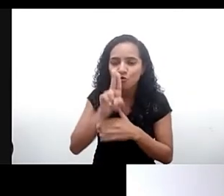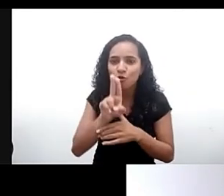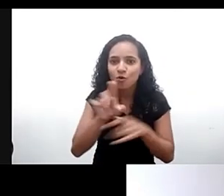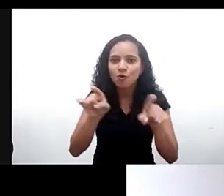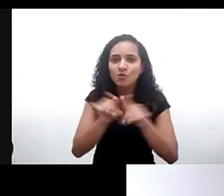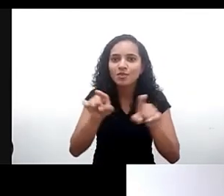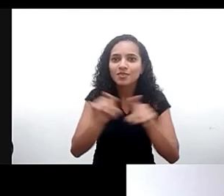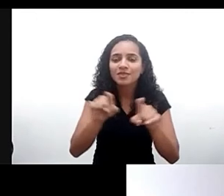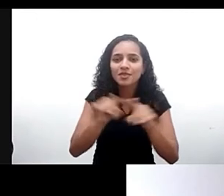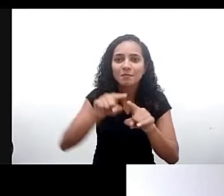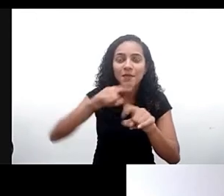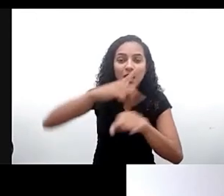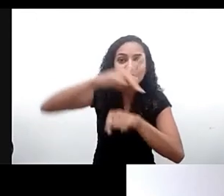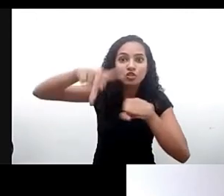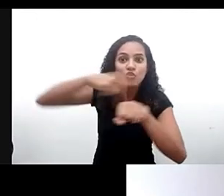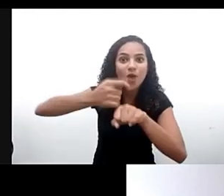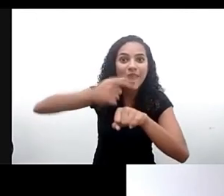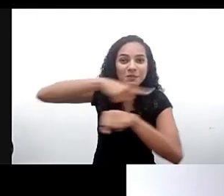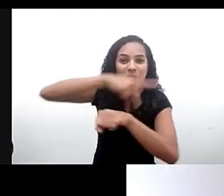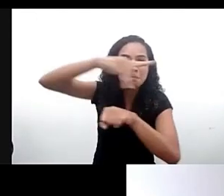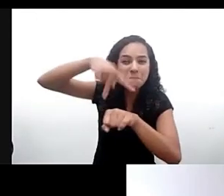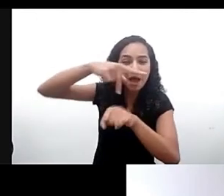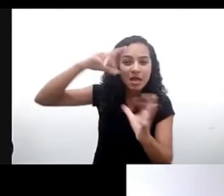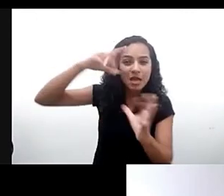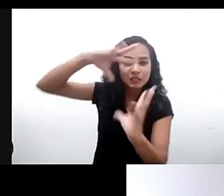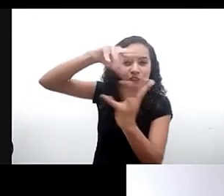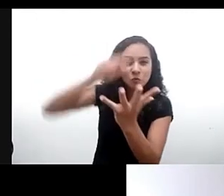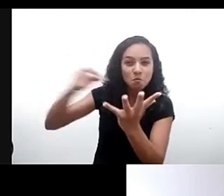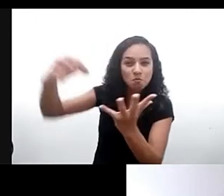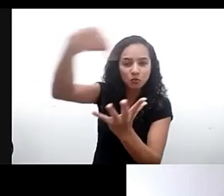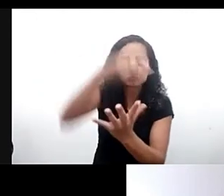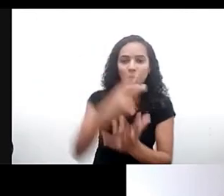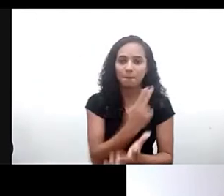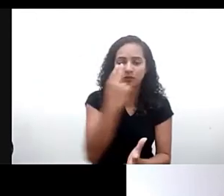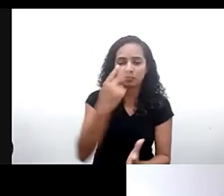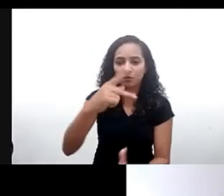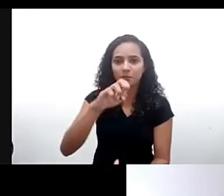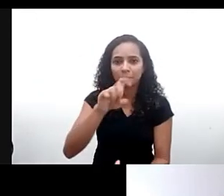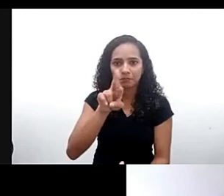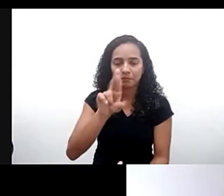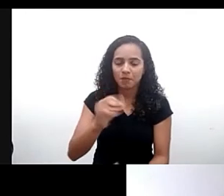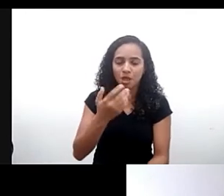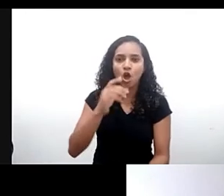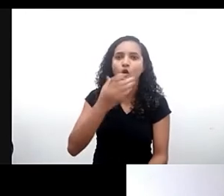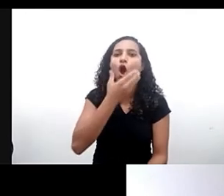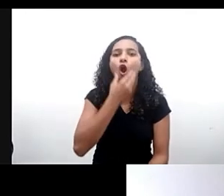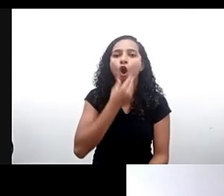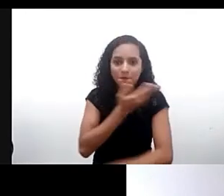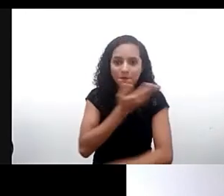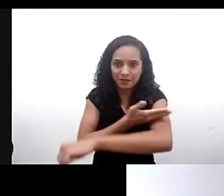todos os países do mundo meu nome é Pedro sou um homem branco fazendo minha audiodescrição